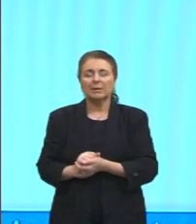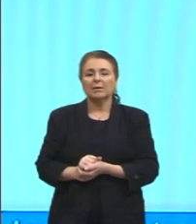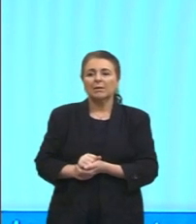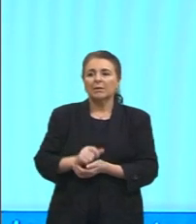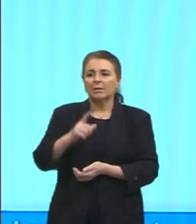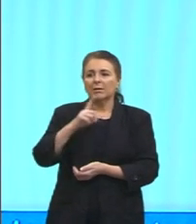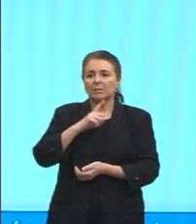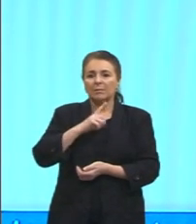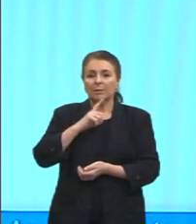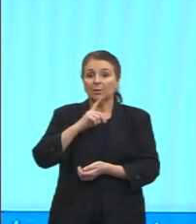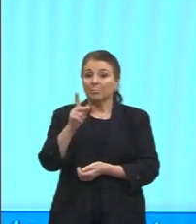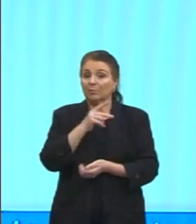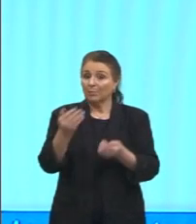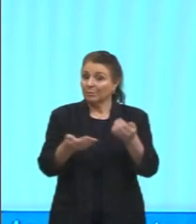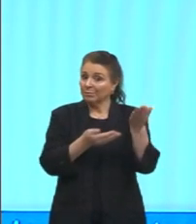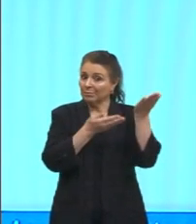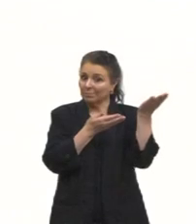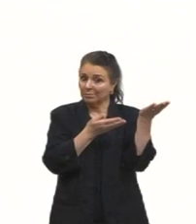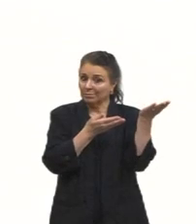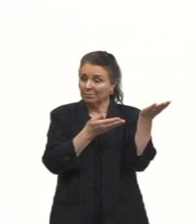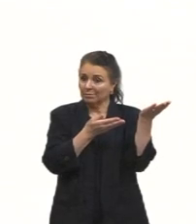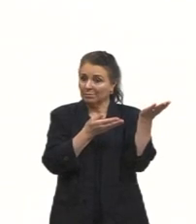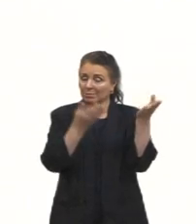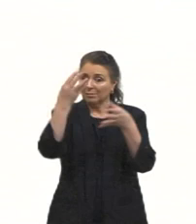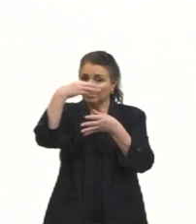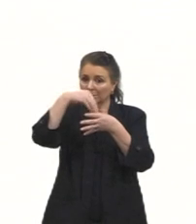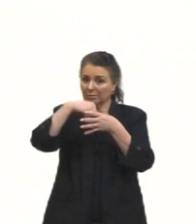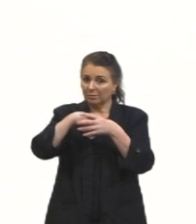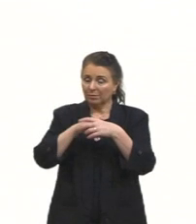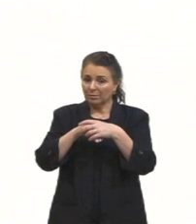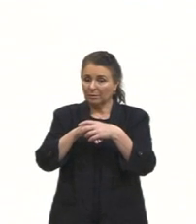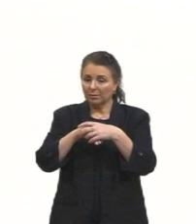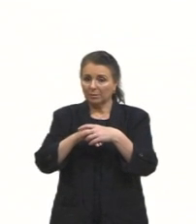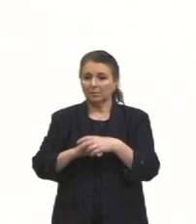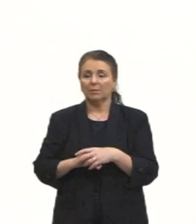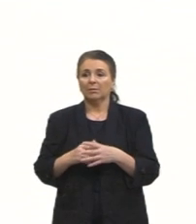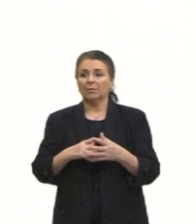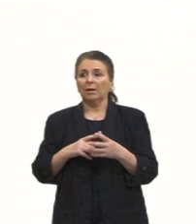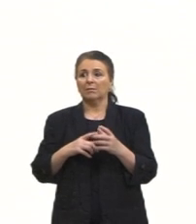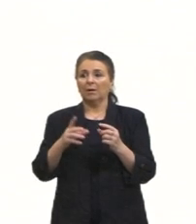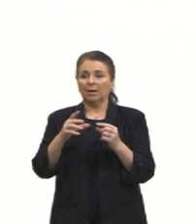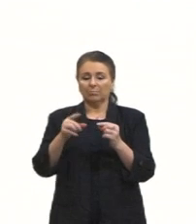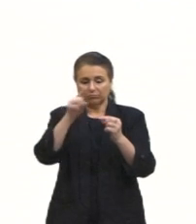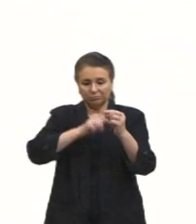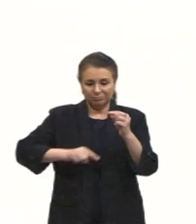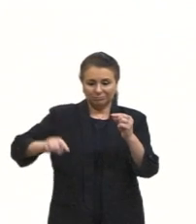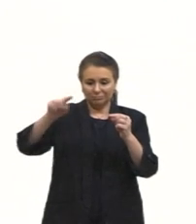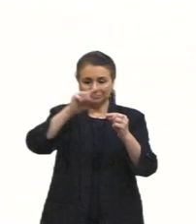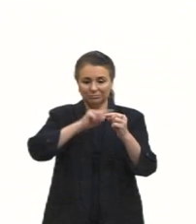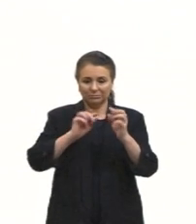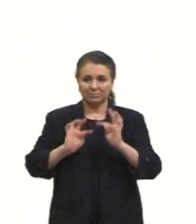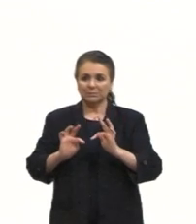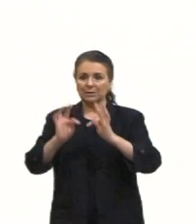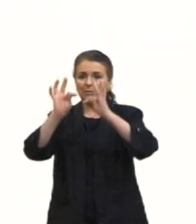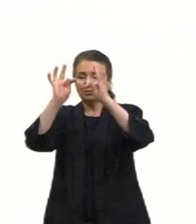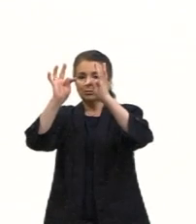trago também para vocês essa nova aqui, dentro dessa roda tecnológica, dessa roda da economia.